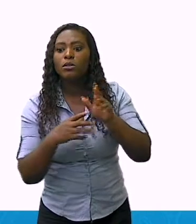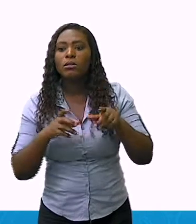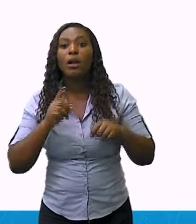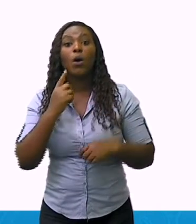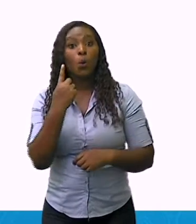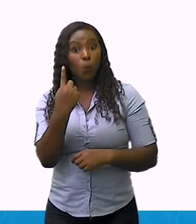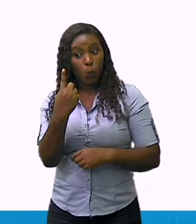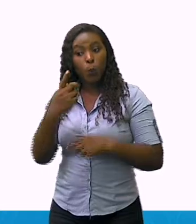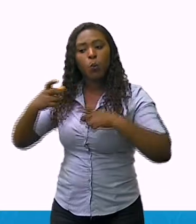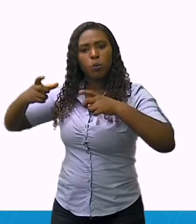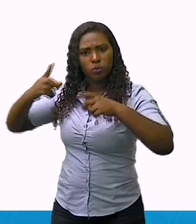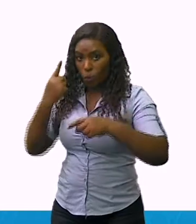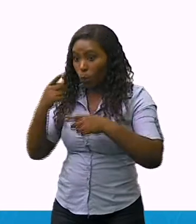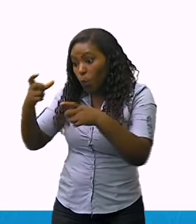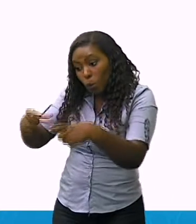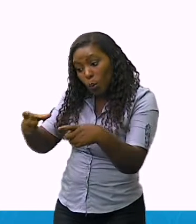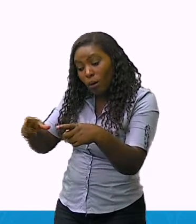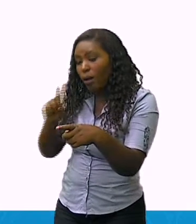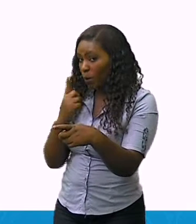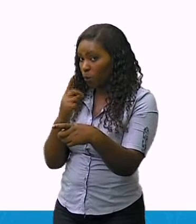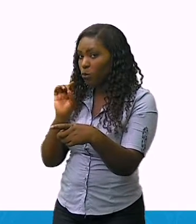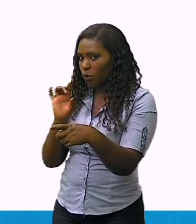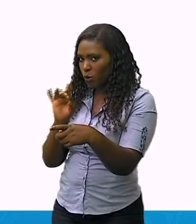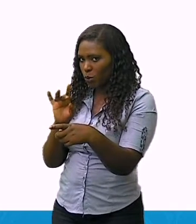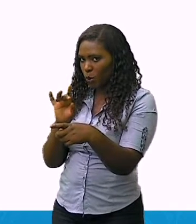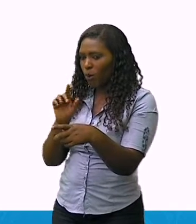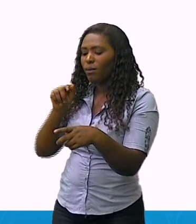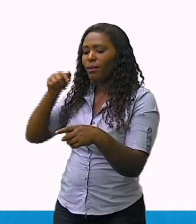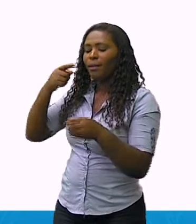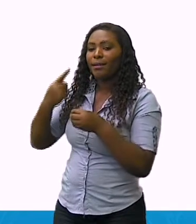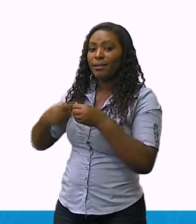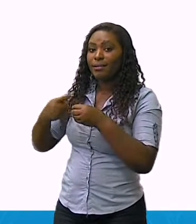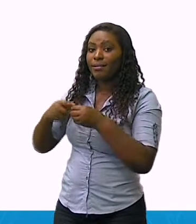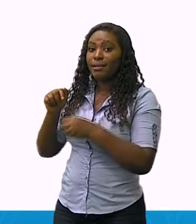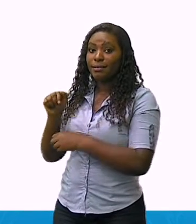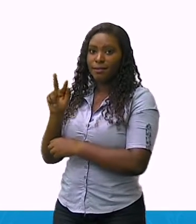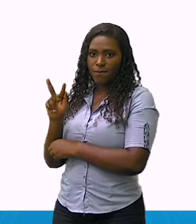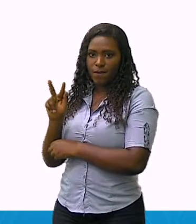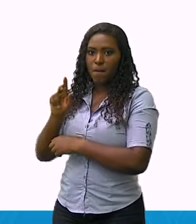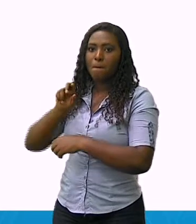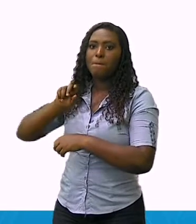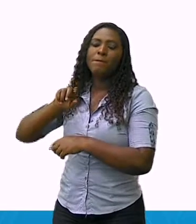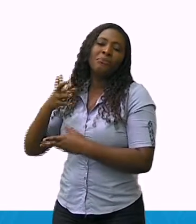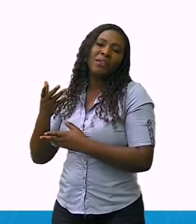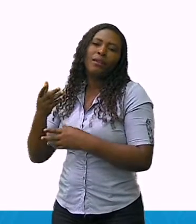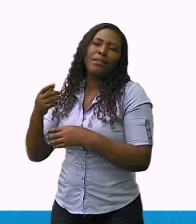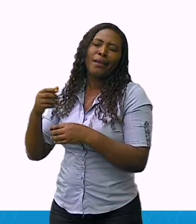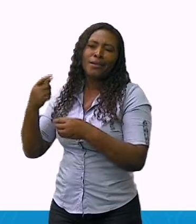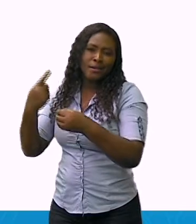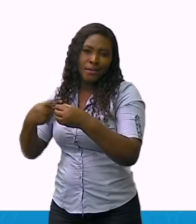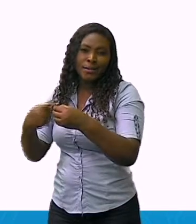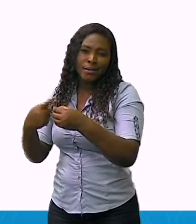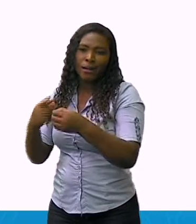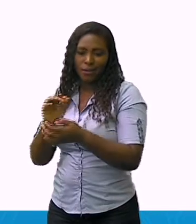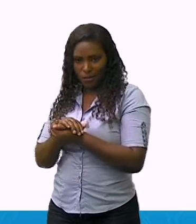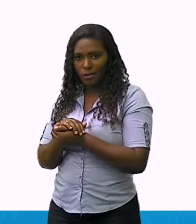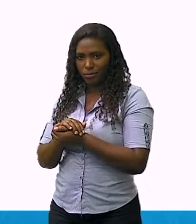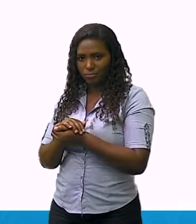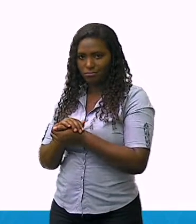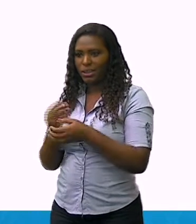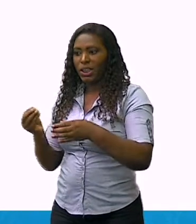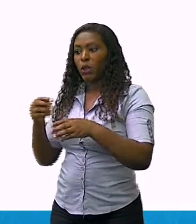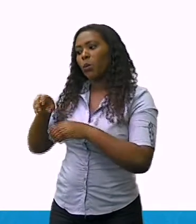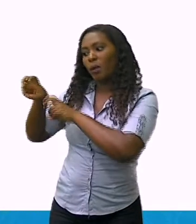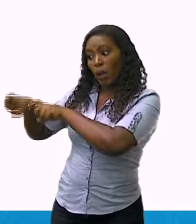do município de governador Valadares na sua área urbana, ou seja, na cidade.